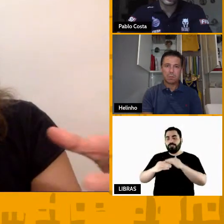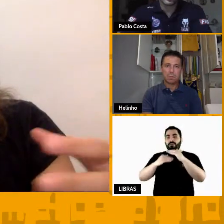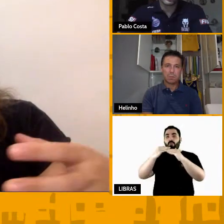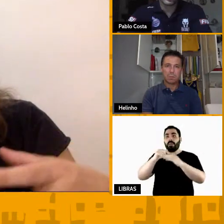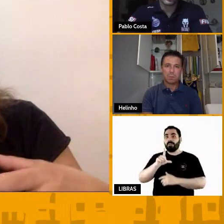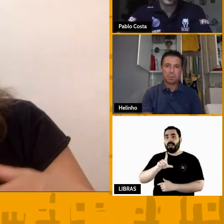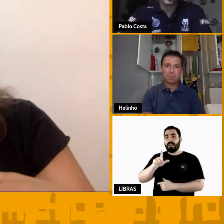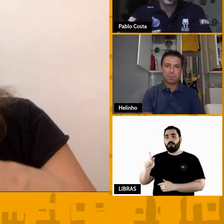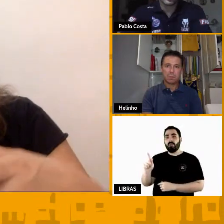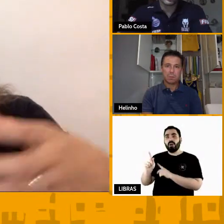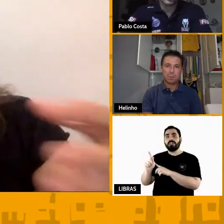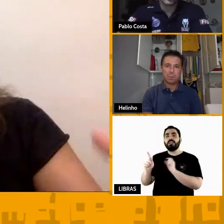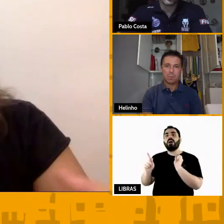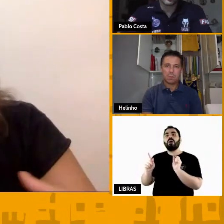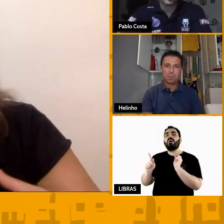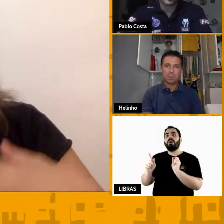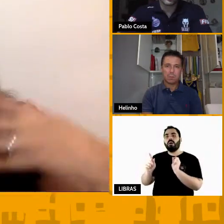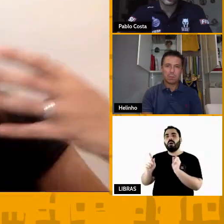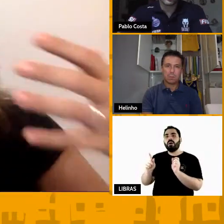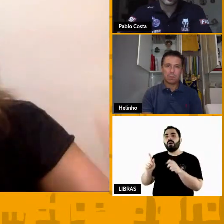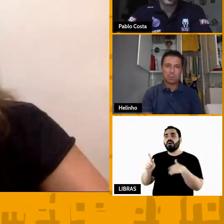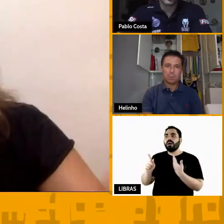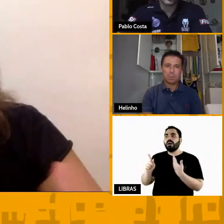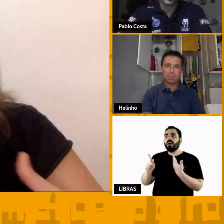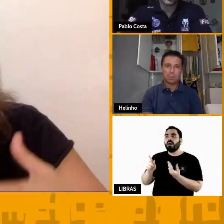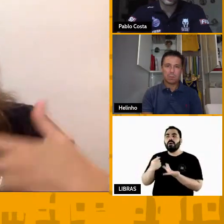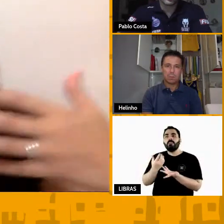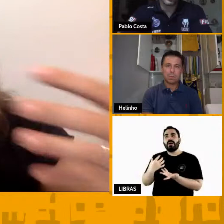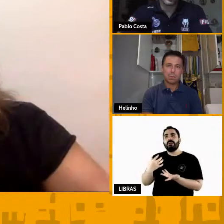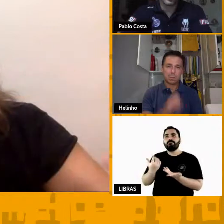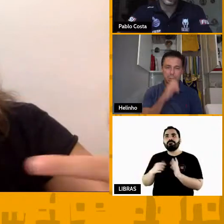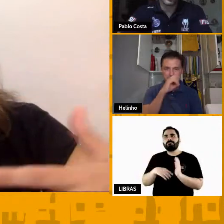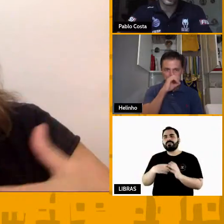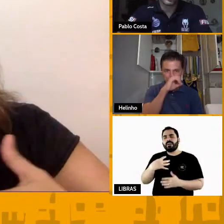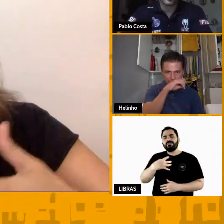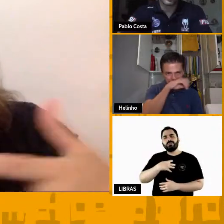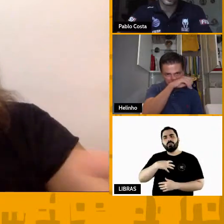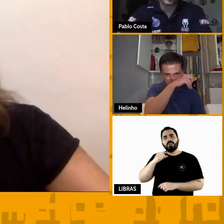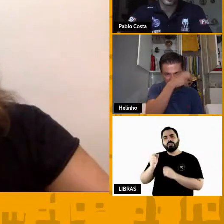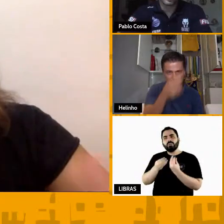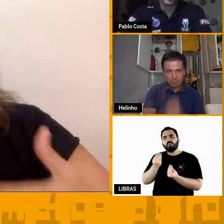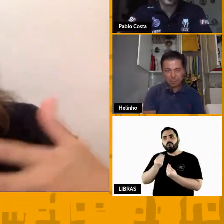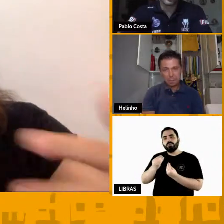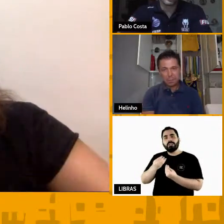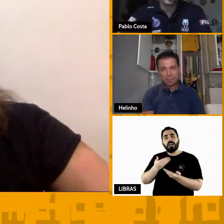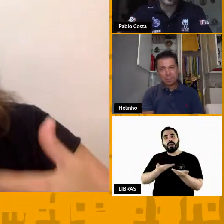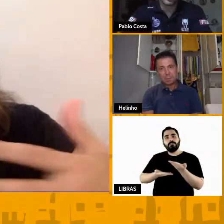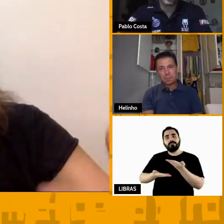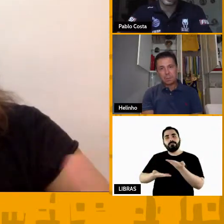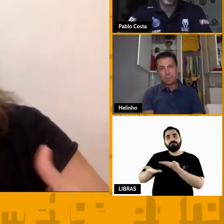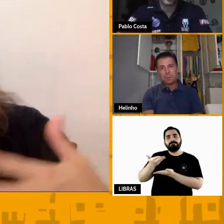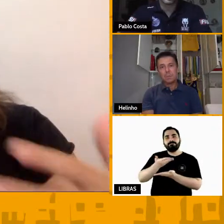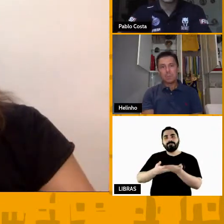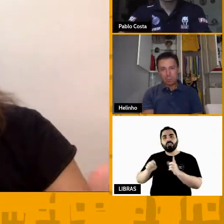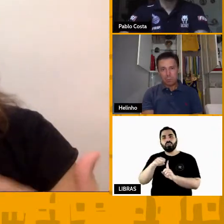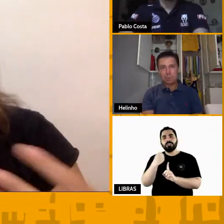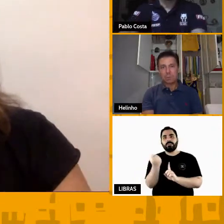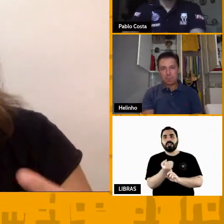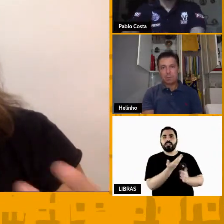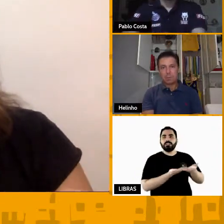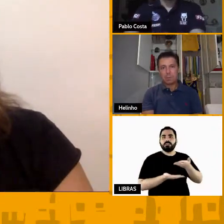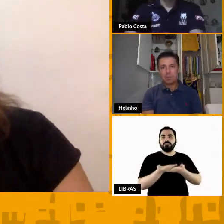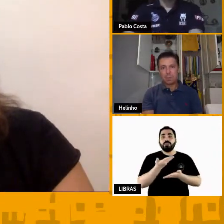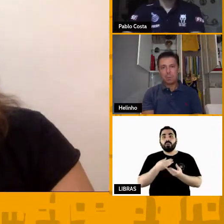para um aspecto da socialização, da vida em comunidade, do quanto nós, como seres sociais, nos construímos